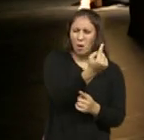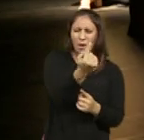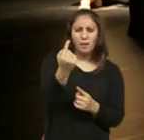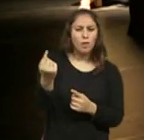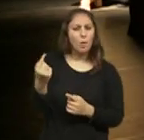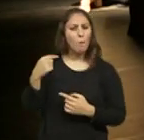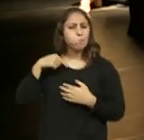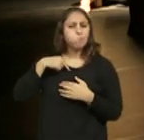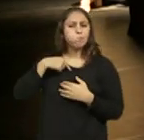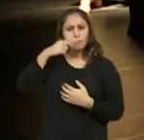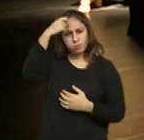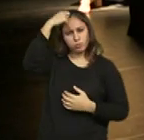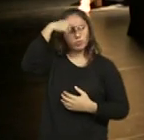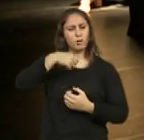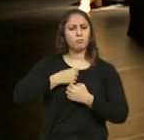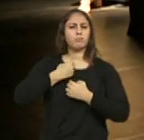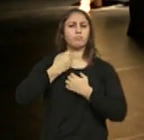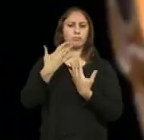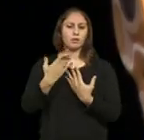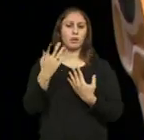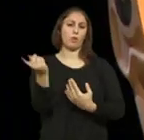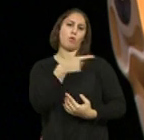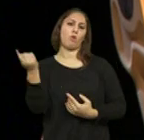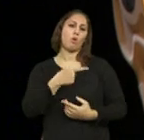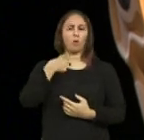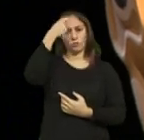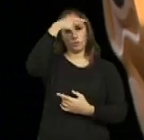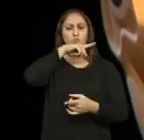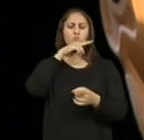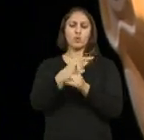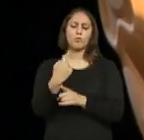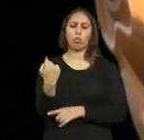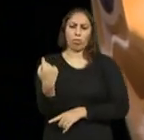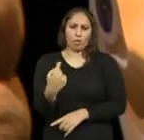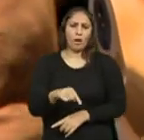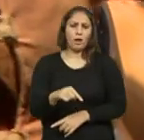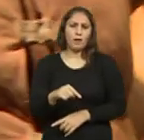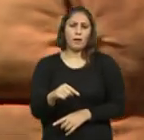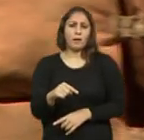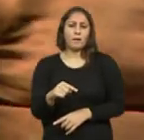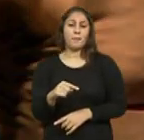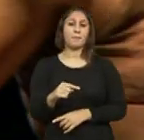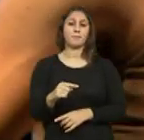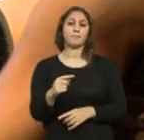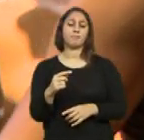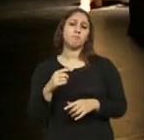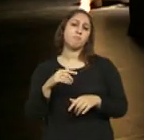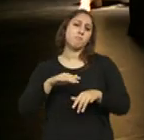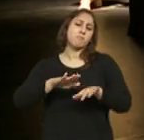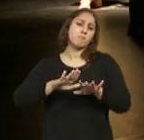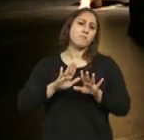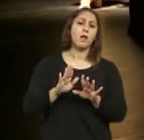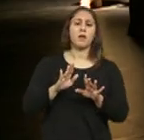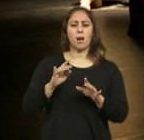uma história dentro deles. Temos uma em comum, mas eles têm que ter o seu próprio